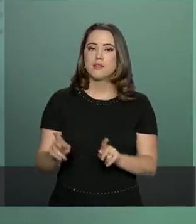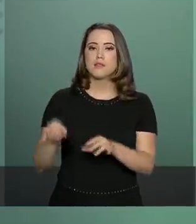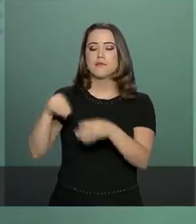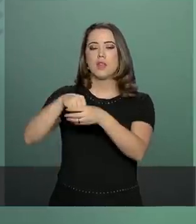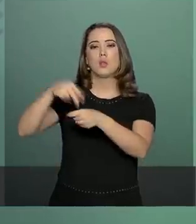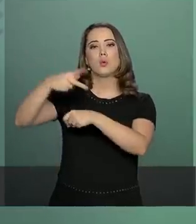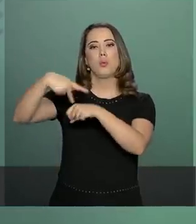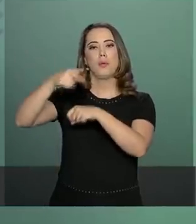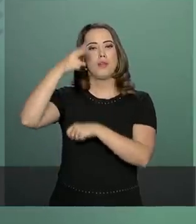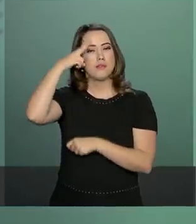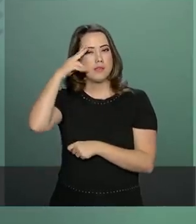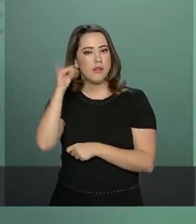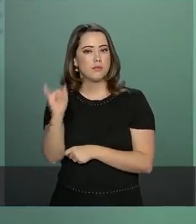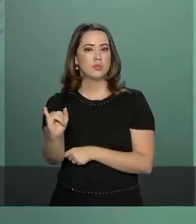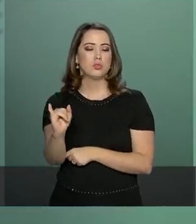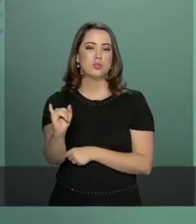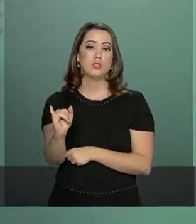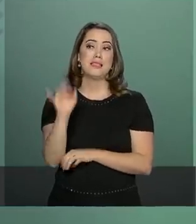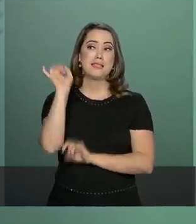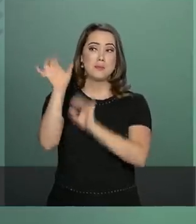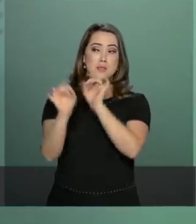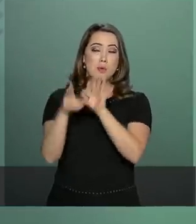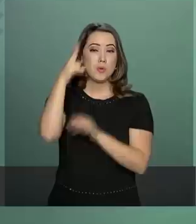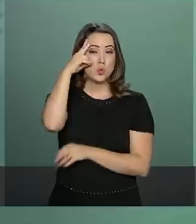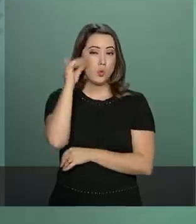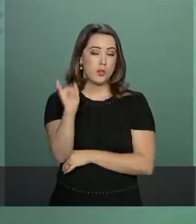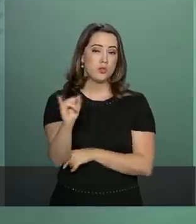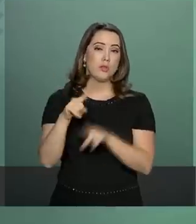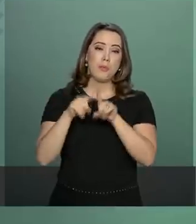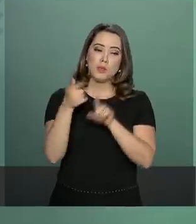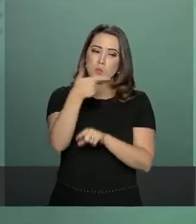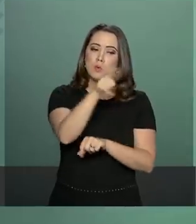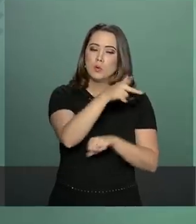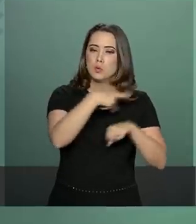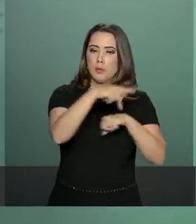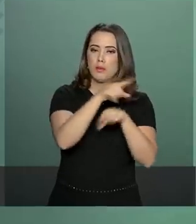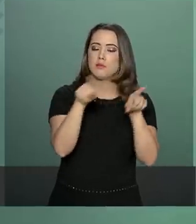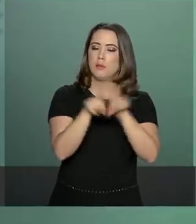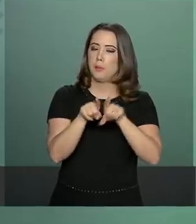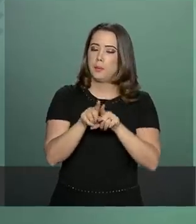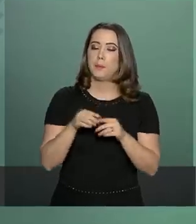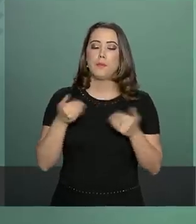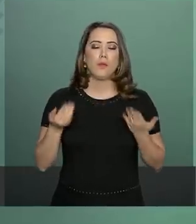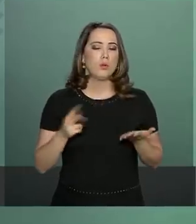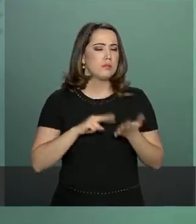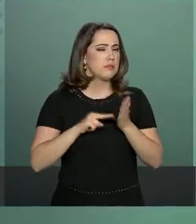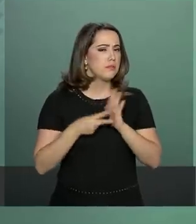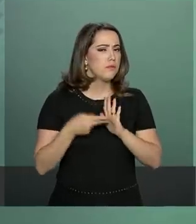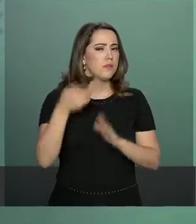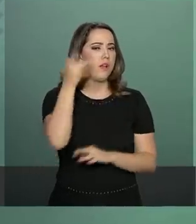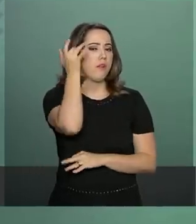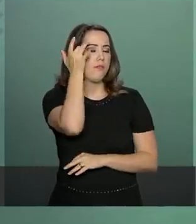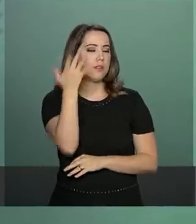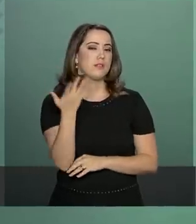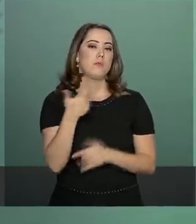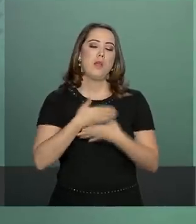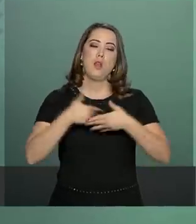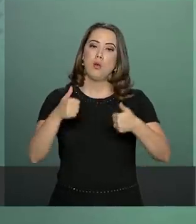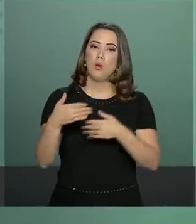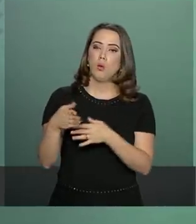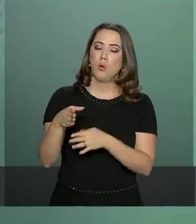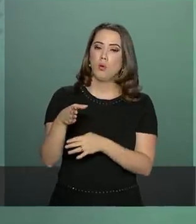Especialmente no Haiti, mas não apenas no Haiti. Isso poderá facilitar a troca de